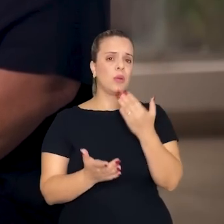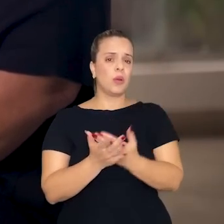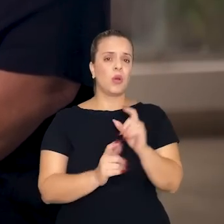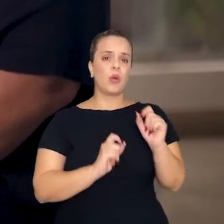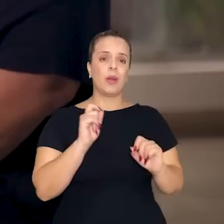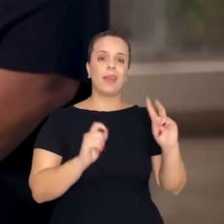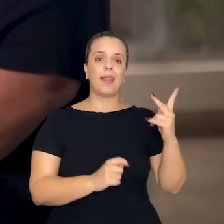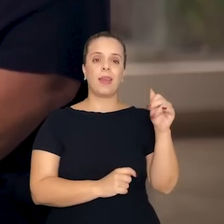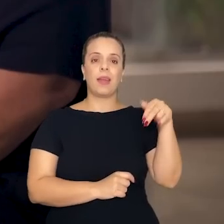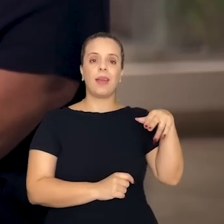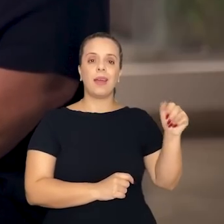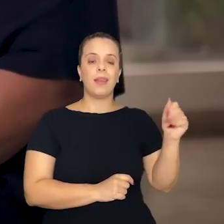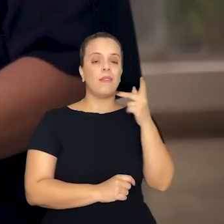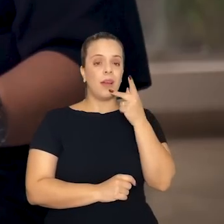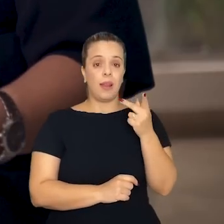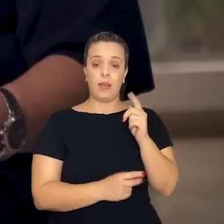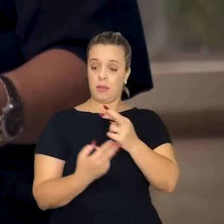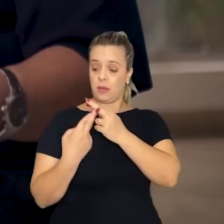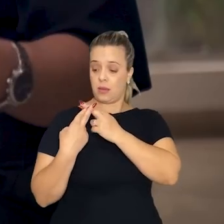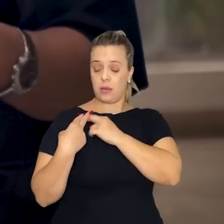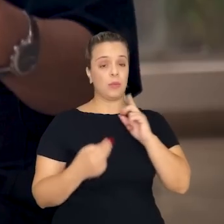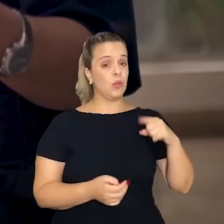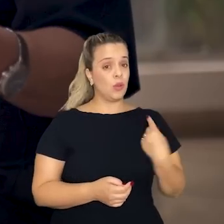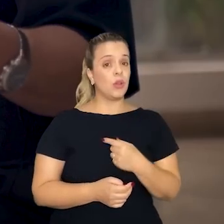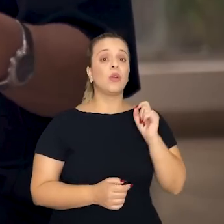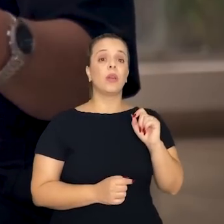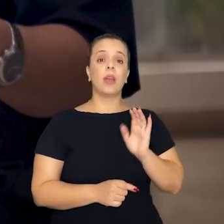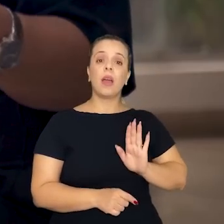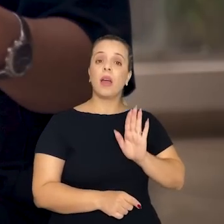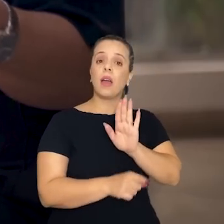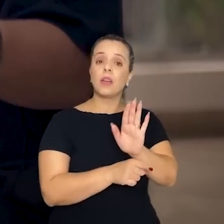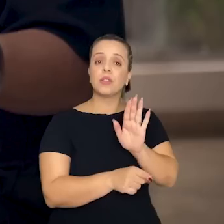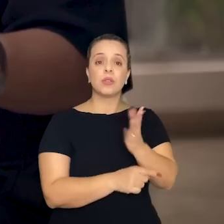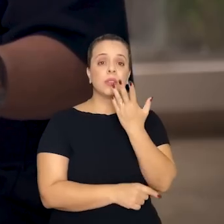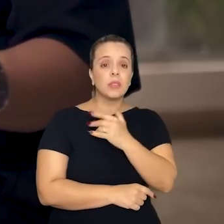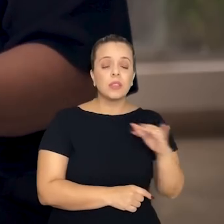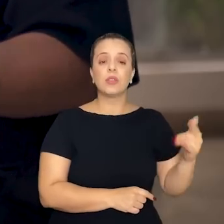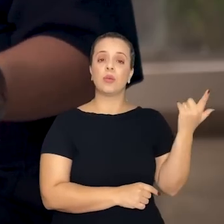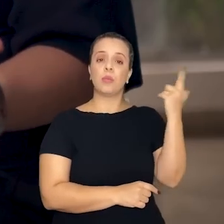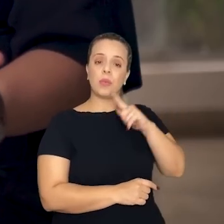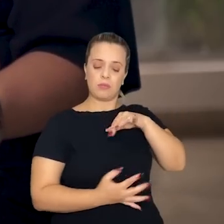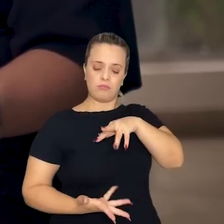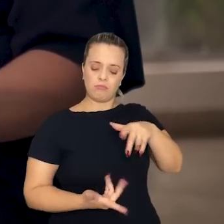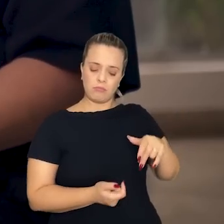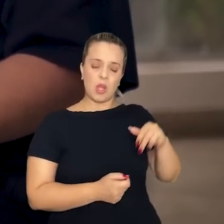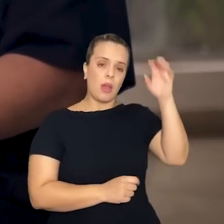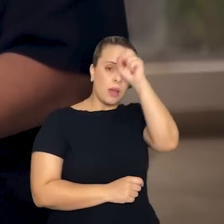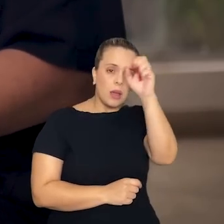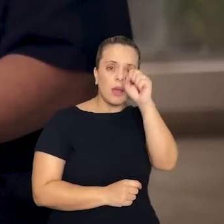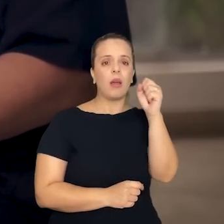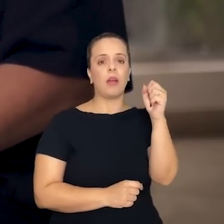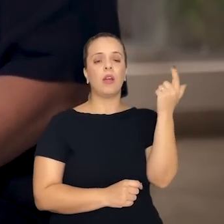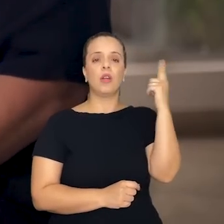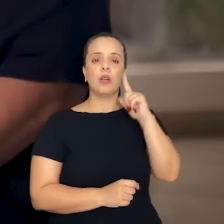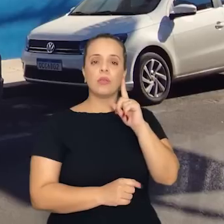Hyland fala, que a nossa responsabilidade é ajudar as crianças a se inserirem no mundo, a achar um lugar para